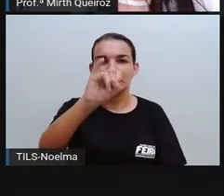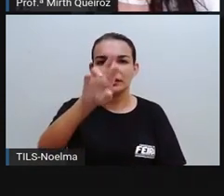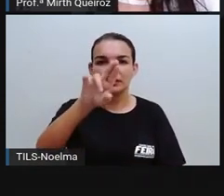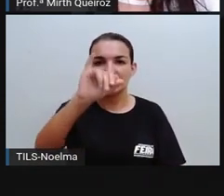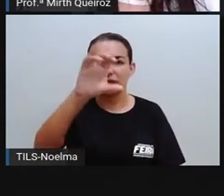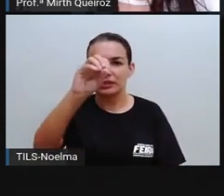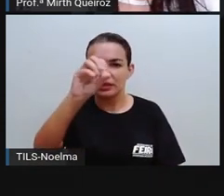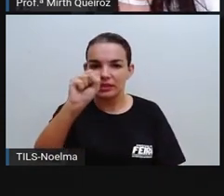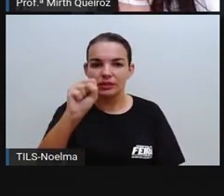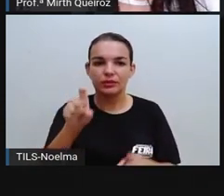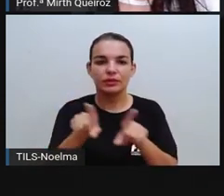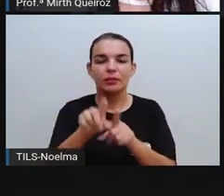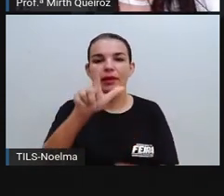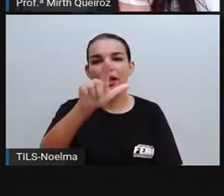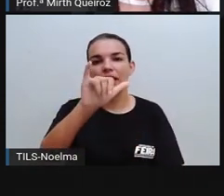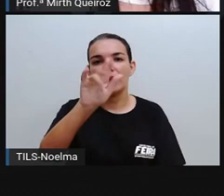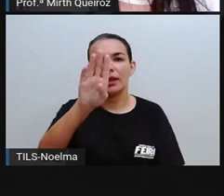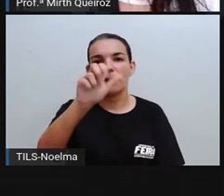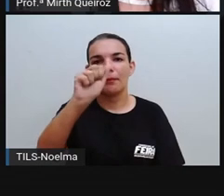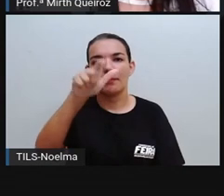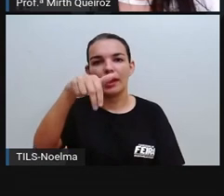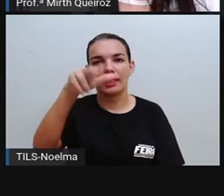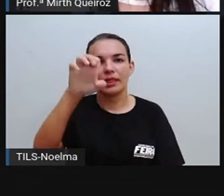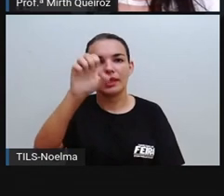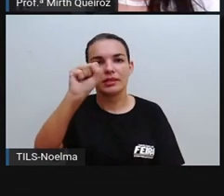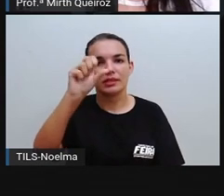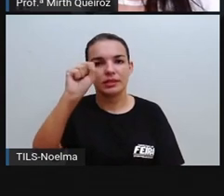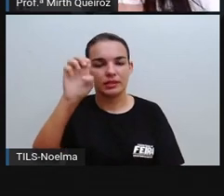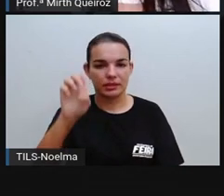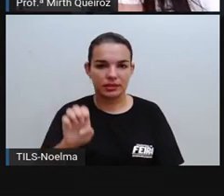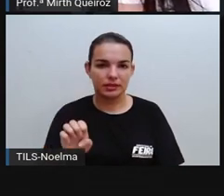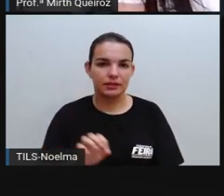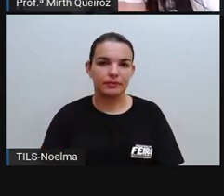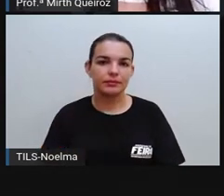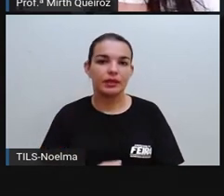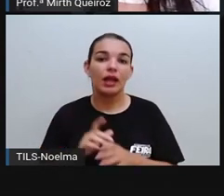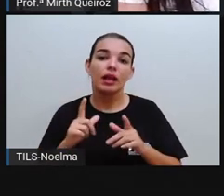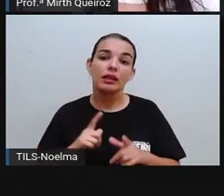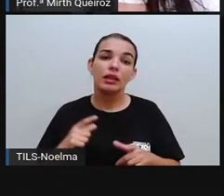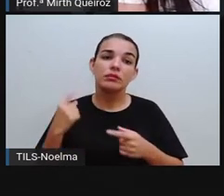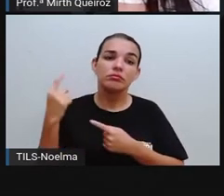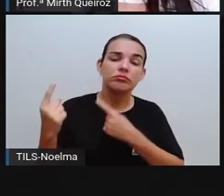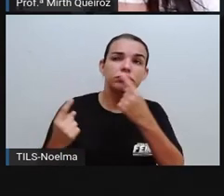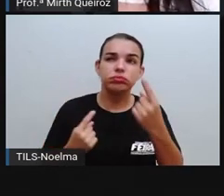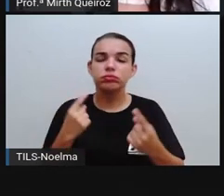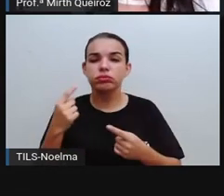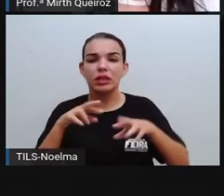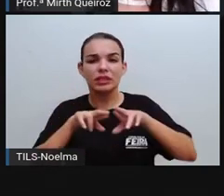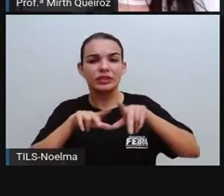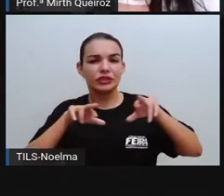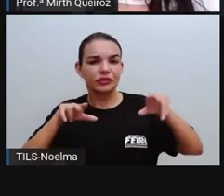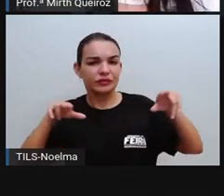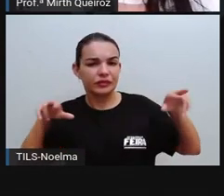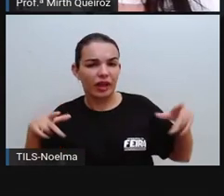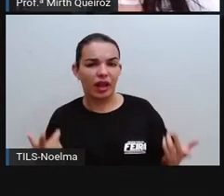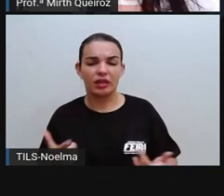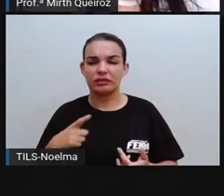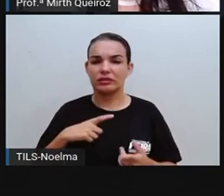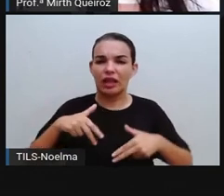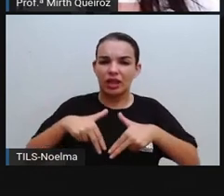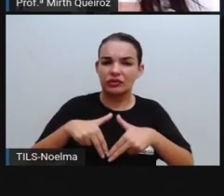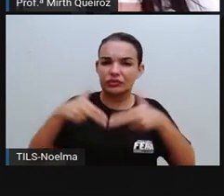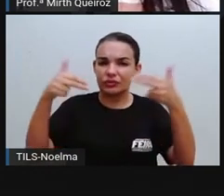sobre a influência desses povos na nossa cultura. Tendo em vista essa diversidade de raças, culturas e